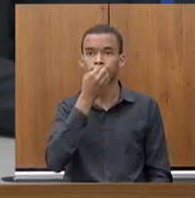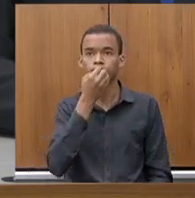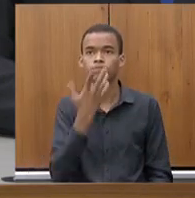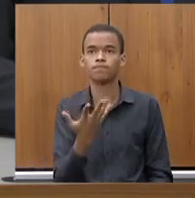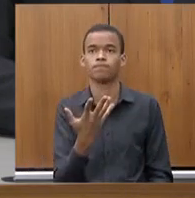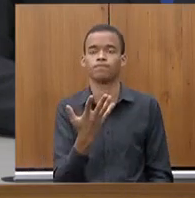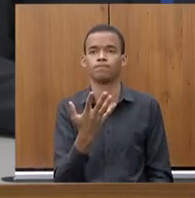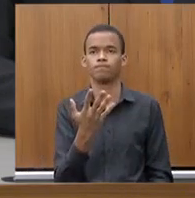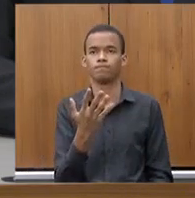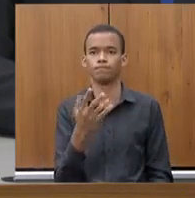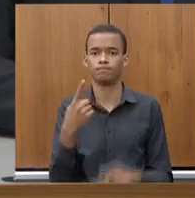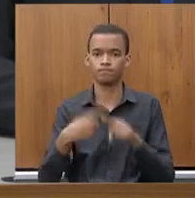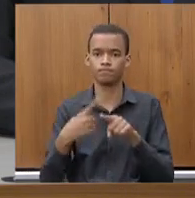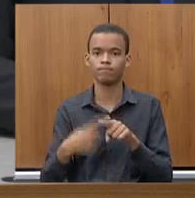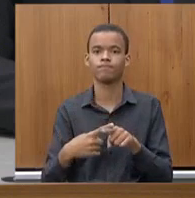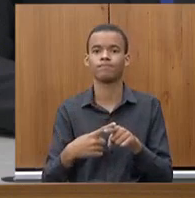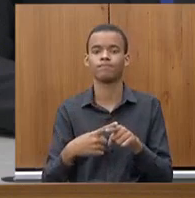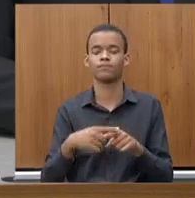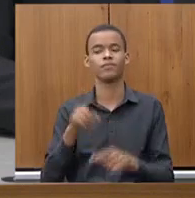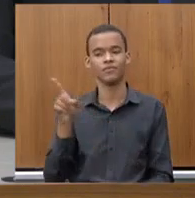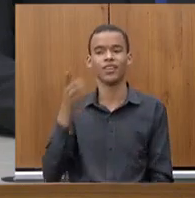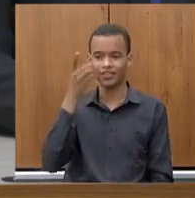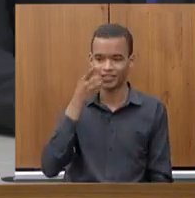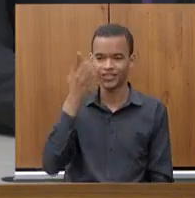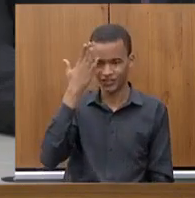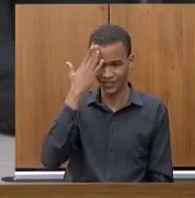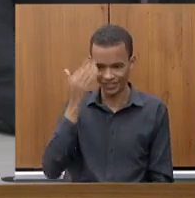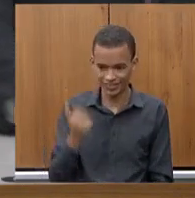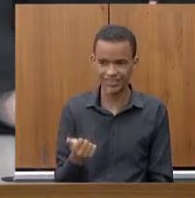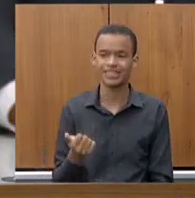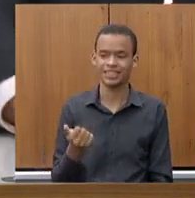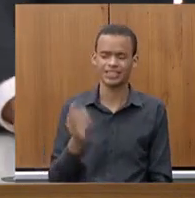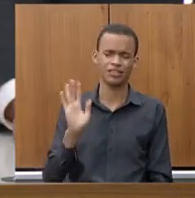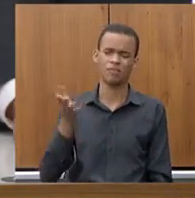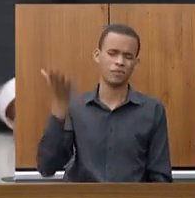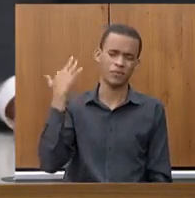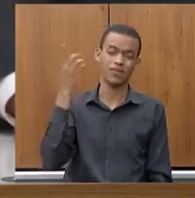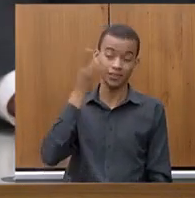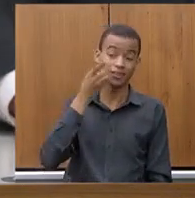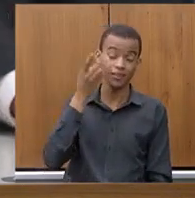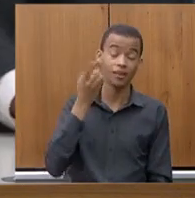o Márcio já foi deputado e sabe, o melhor parceiro é aquele que,